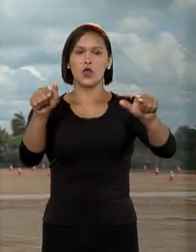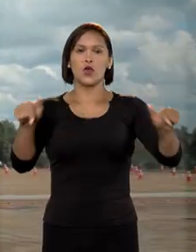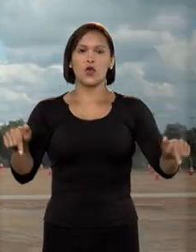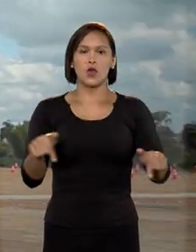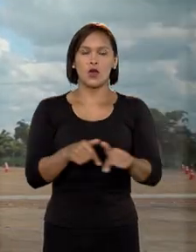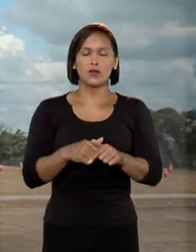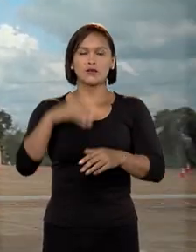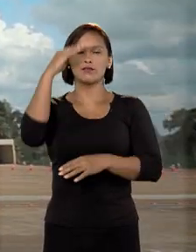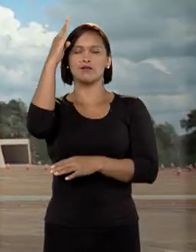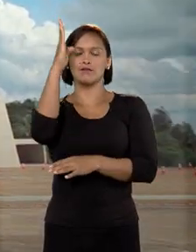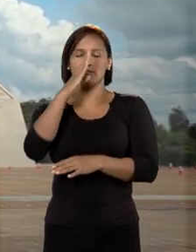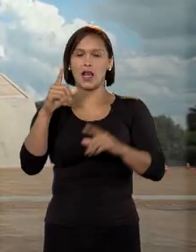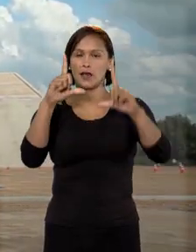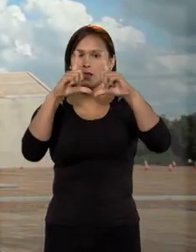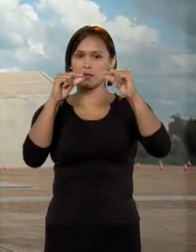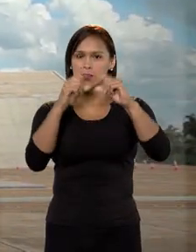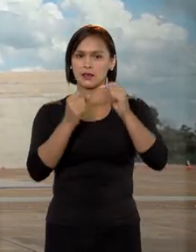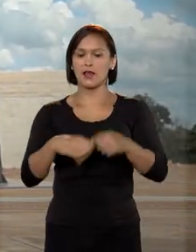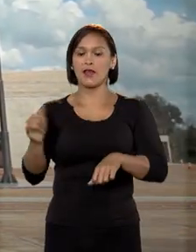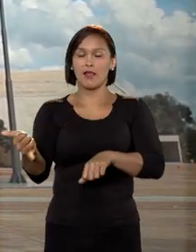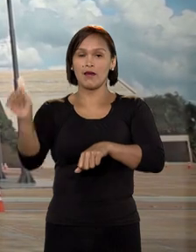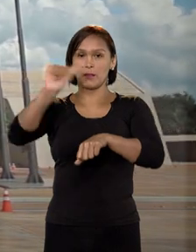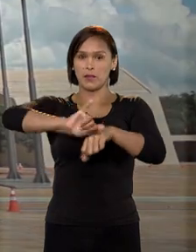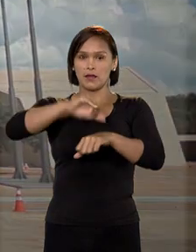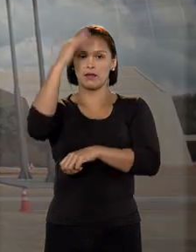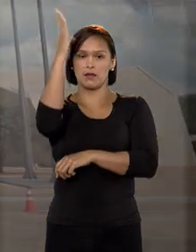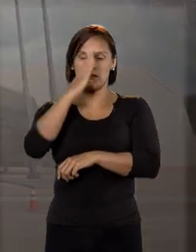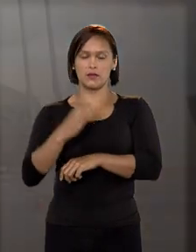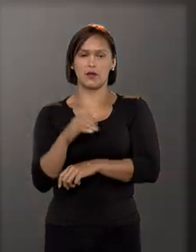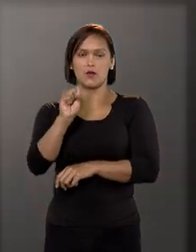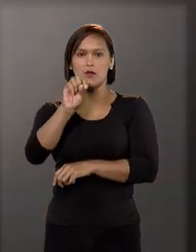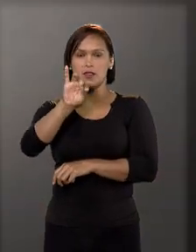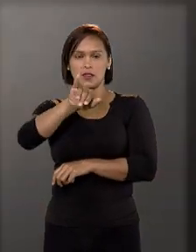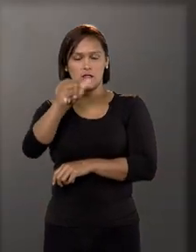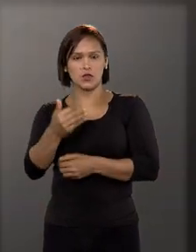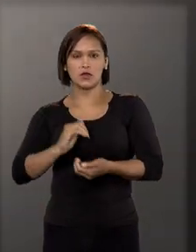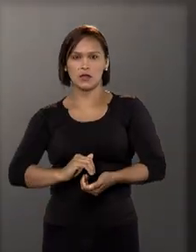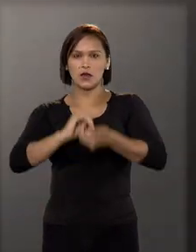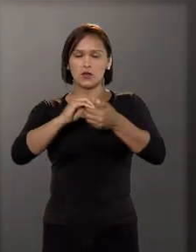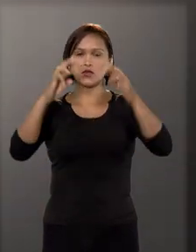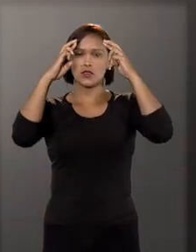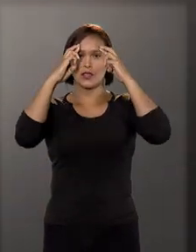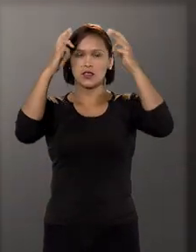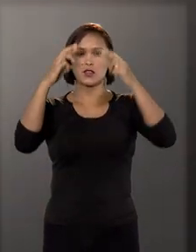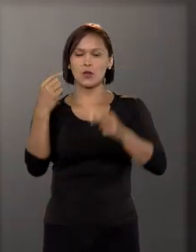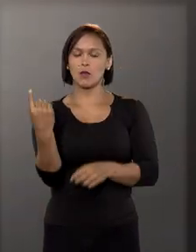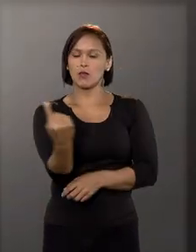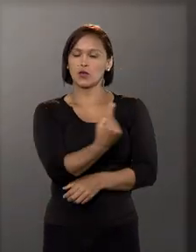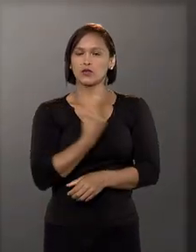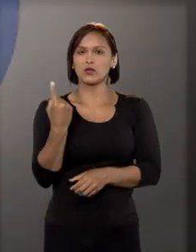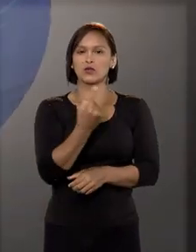Localizado em Brasília, a capital do país, o Superior Tribunal de Justiça é a corte responsável por uniformizar a